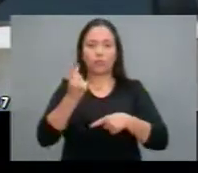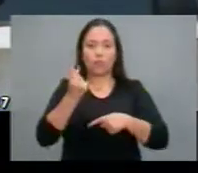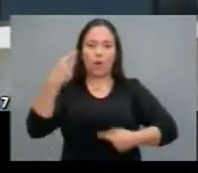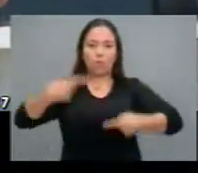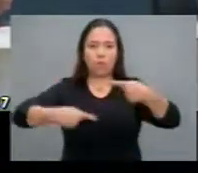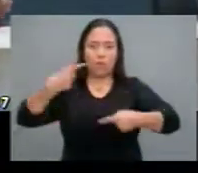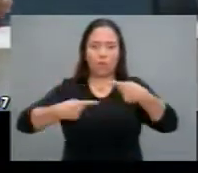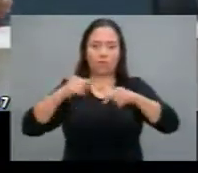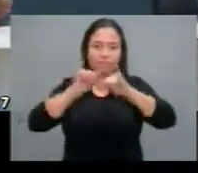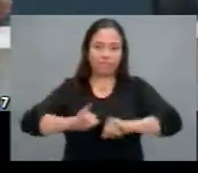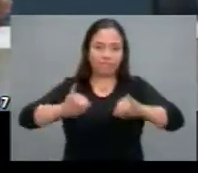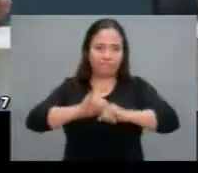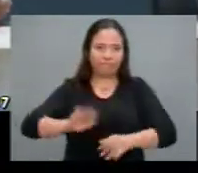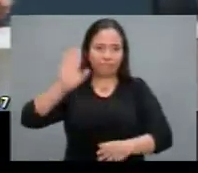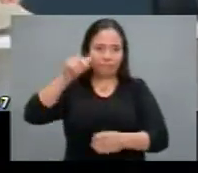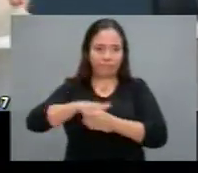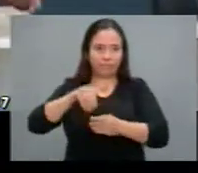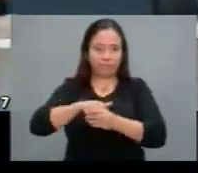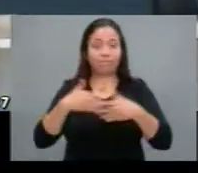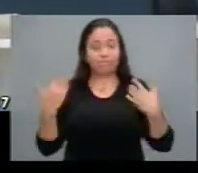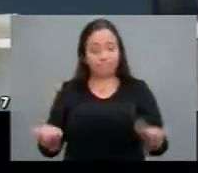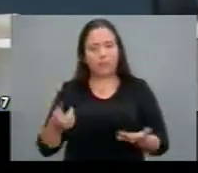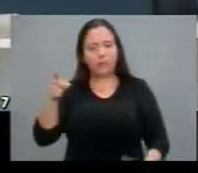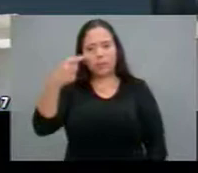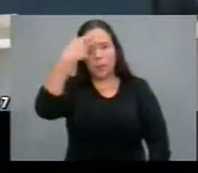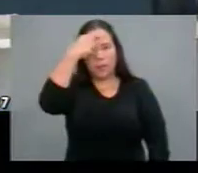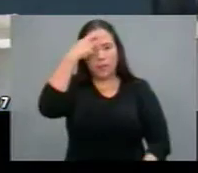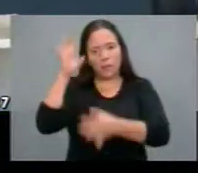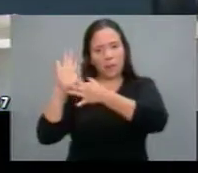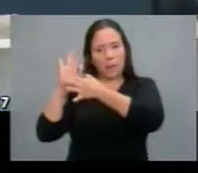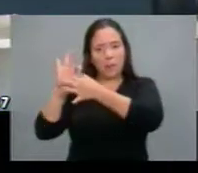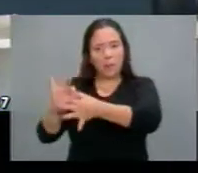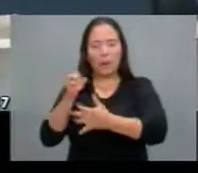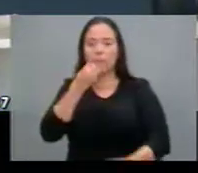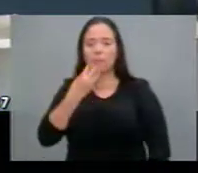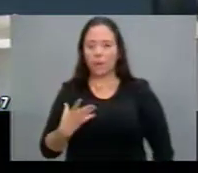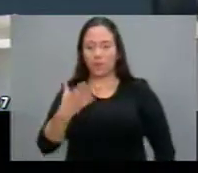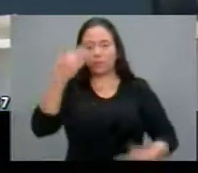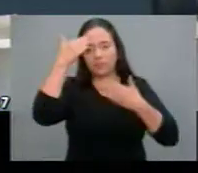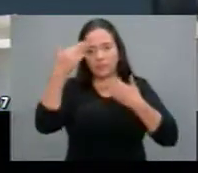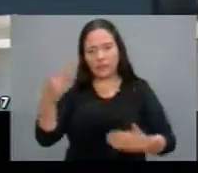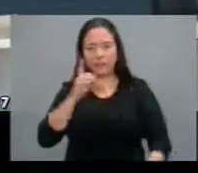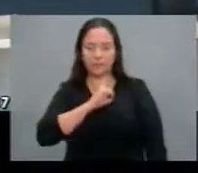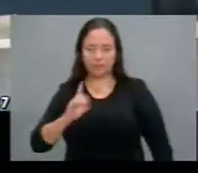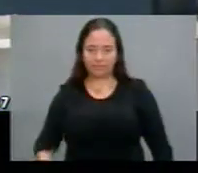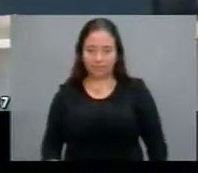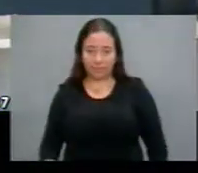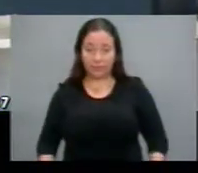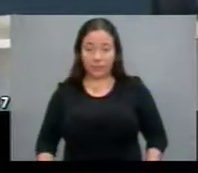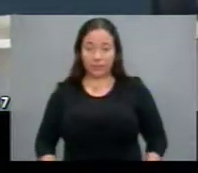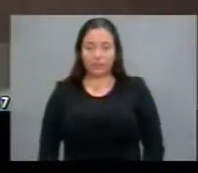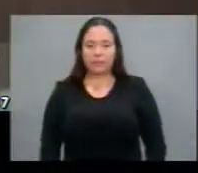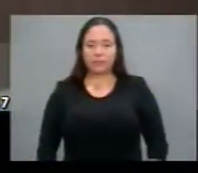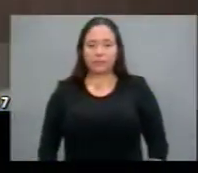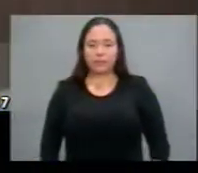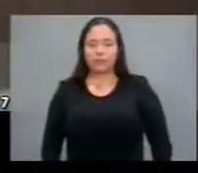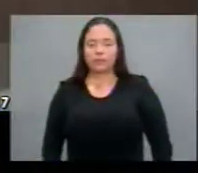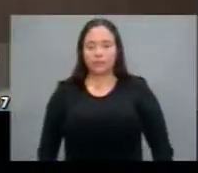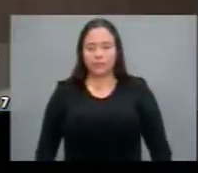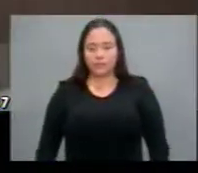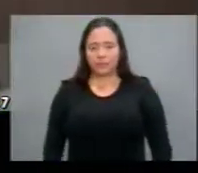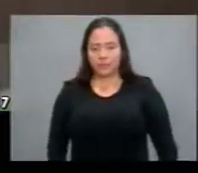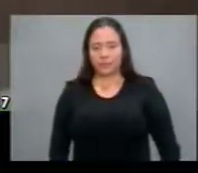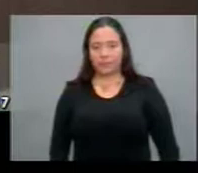Daí, deputado, o seu raciocínio ser perfeito nesse sistema que se implantou. Obrigado, deputado. Não, eu que agradeço. Eu queria